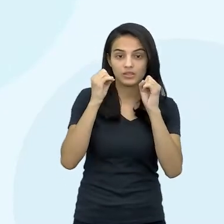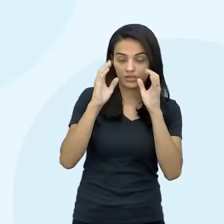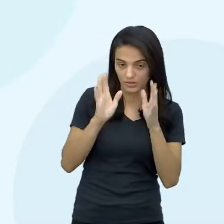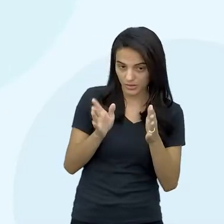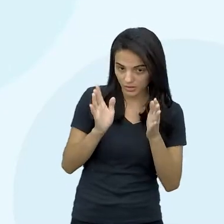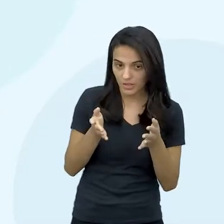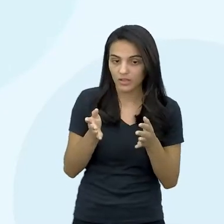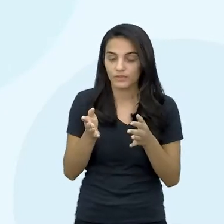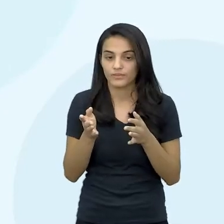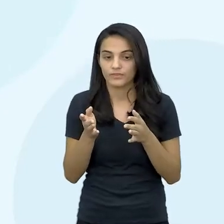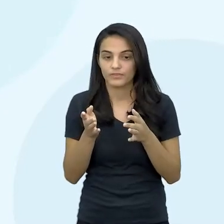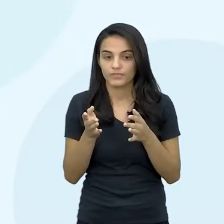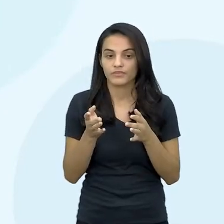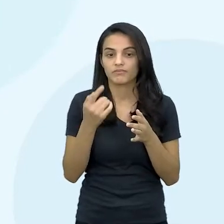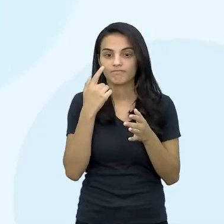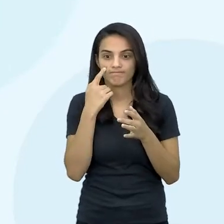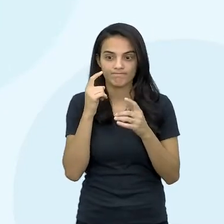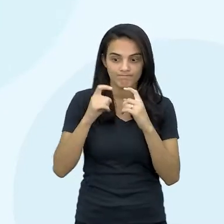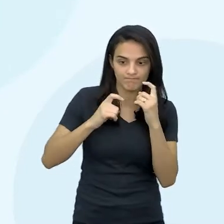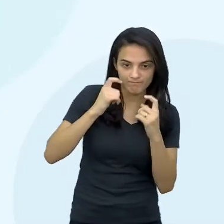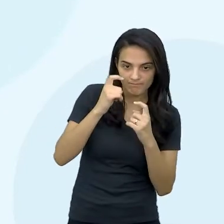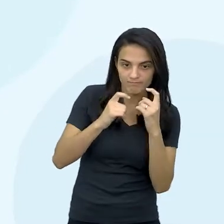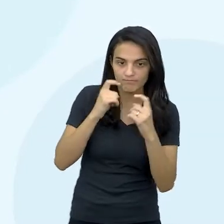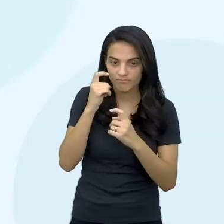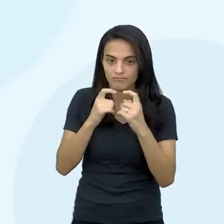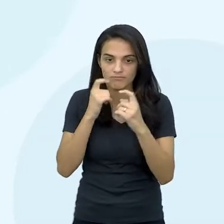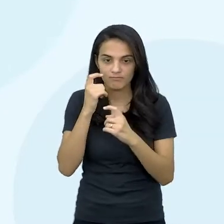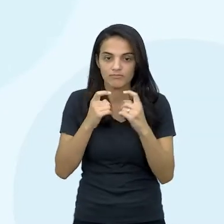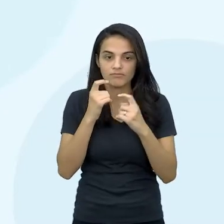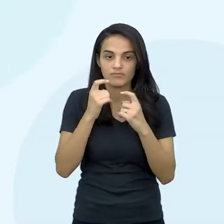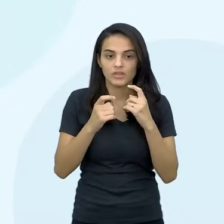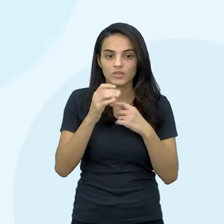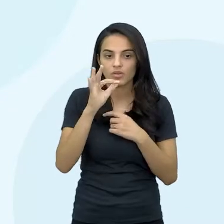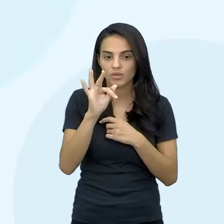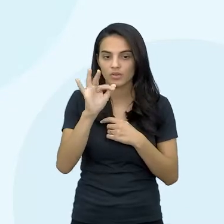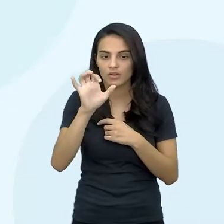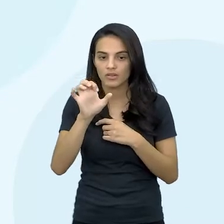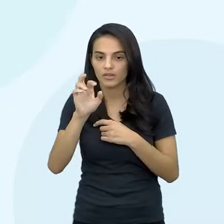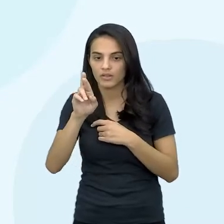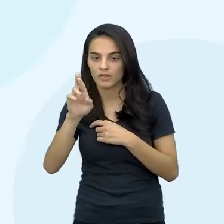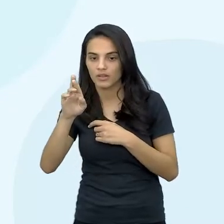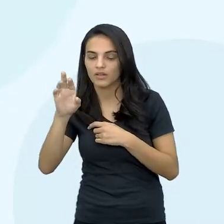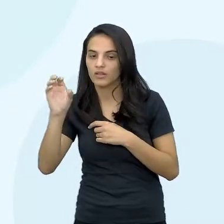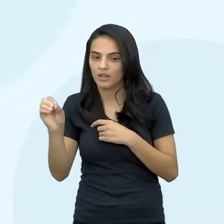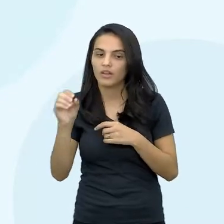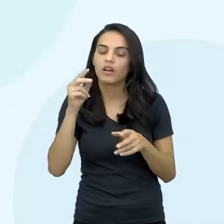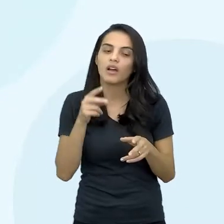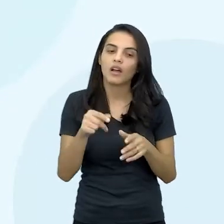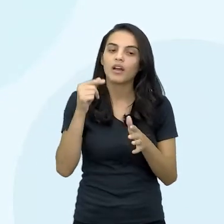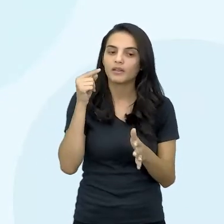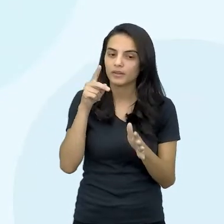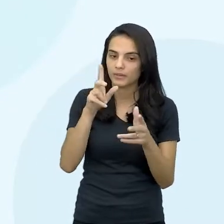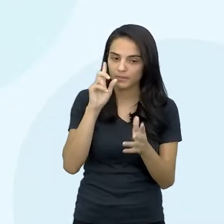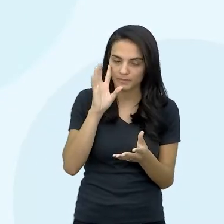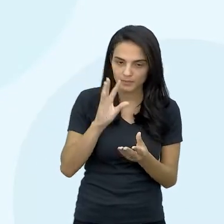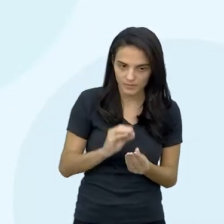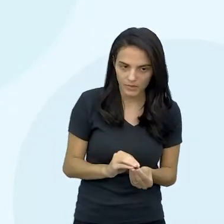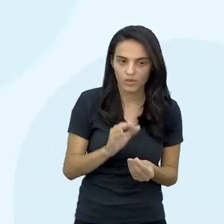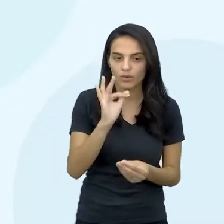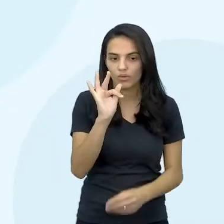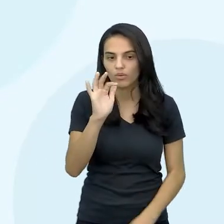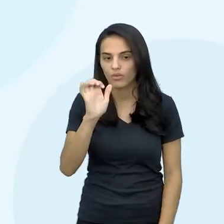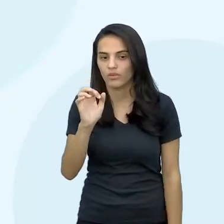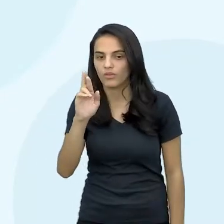né, um pouco, né, apreensiva a respeito das questões do ferro, e aí, ela pediu também pra determinar o ferro,